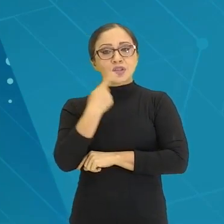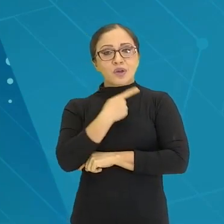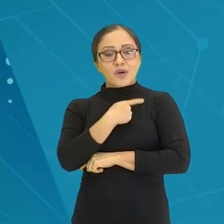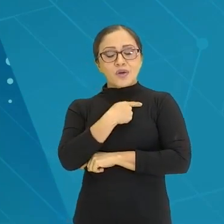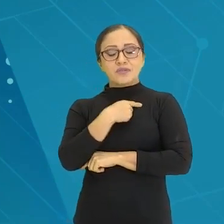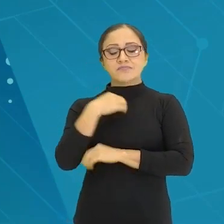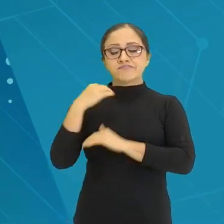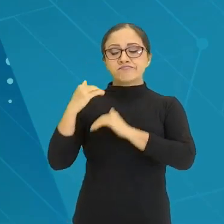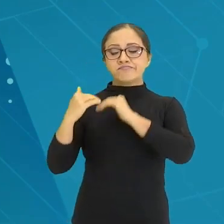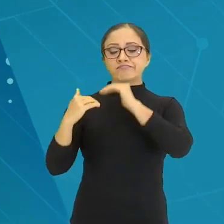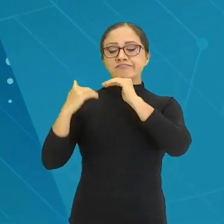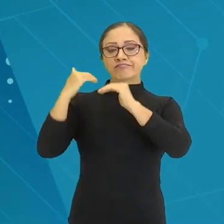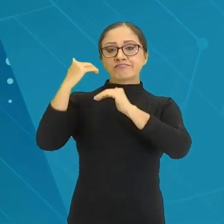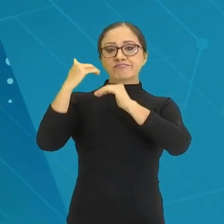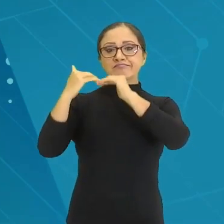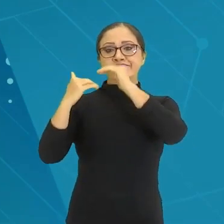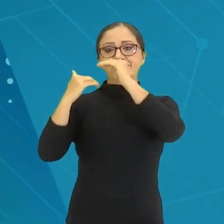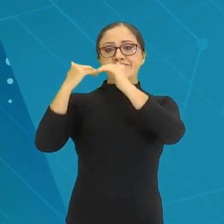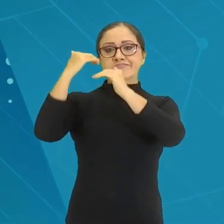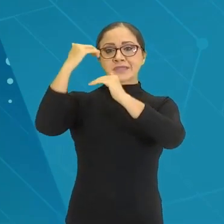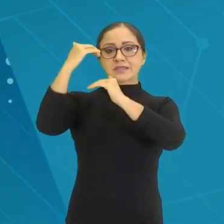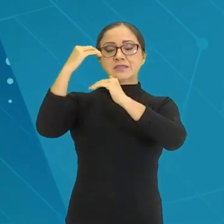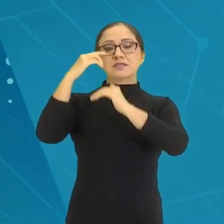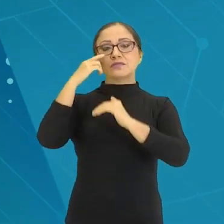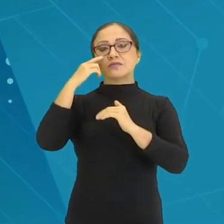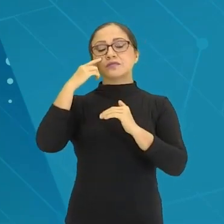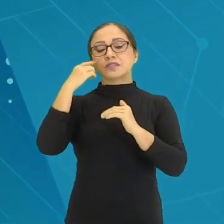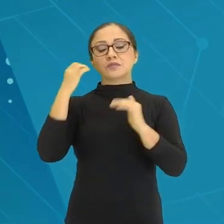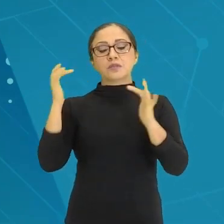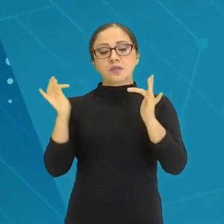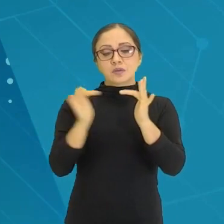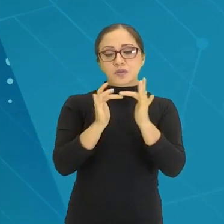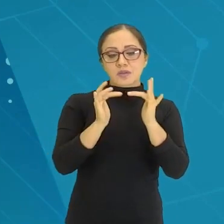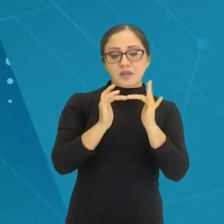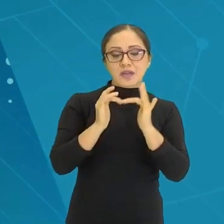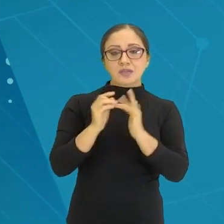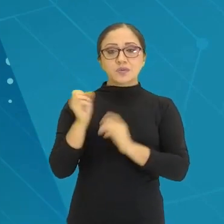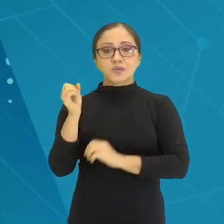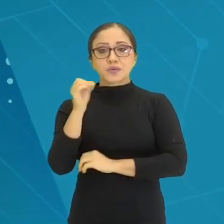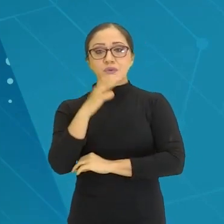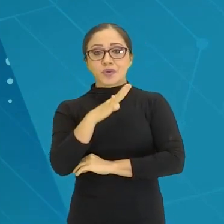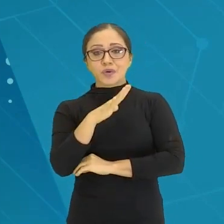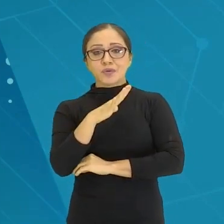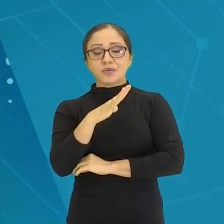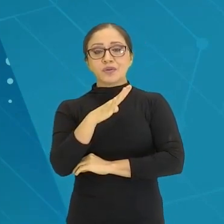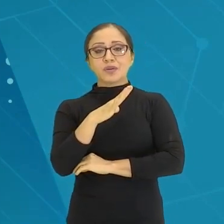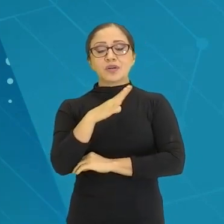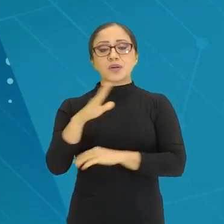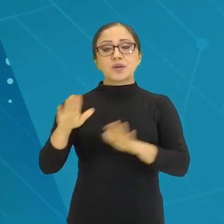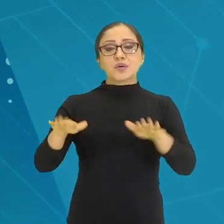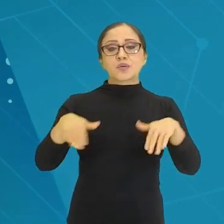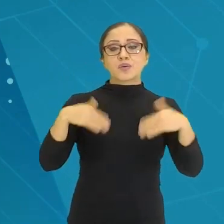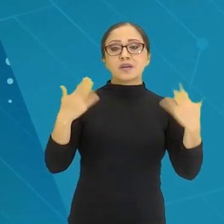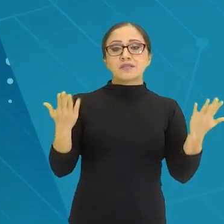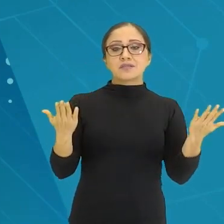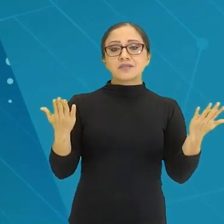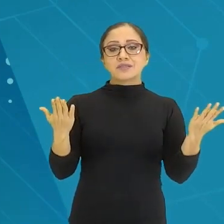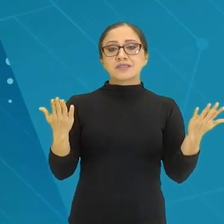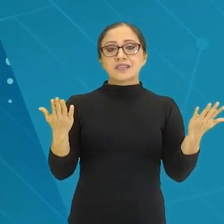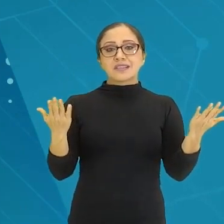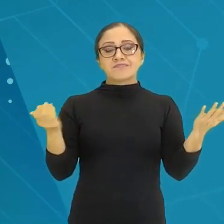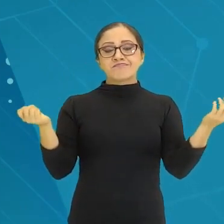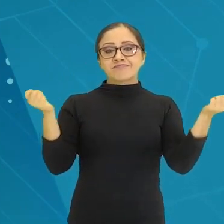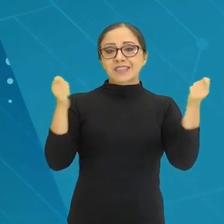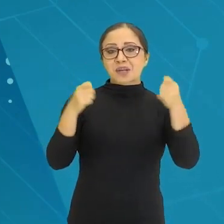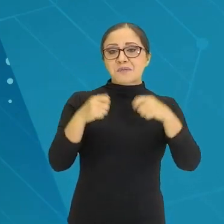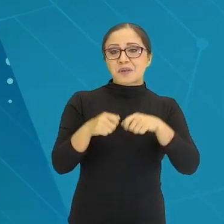sempre nessa, quando toma contato com uma coisa nova, a gente cresce muito quando tem condições, nós professores,